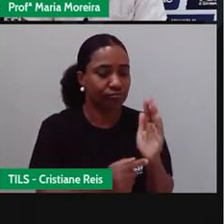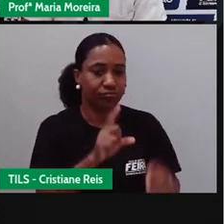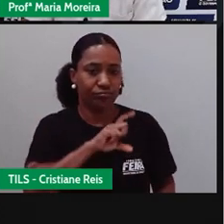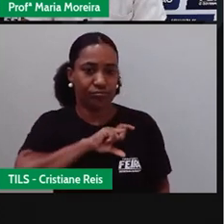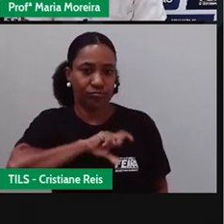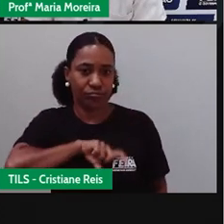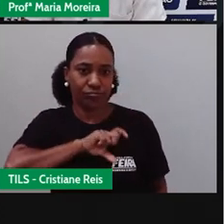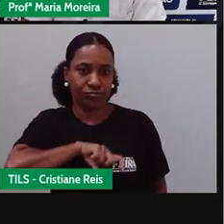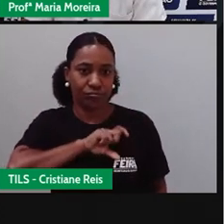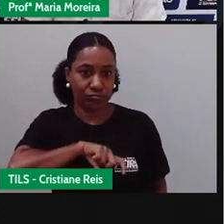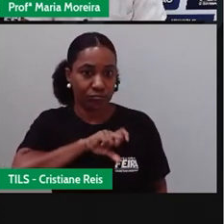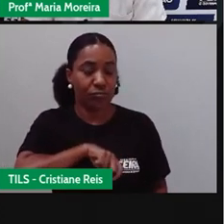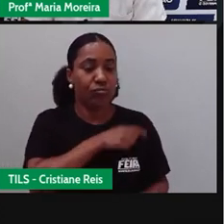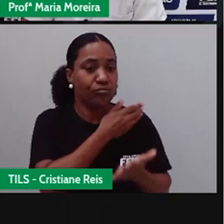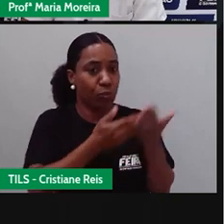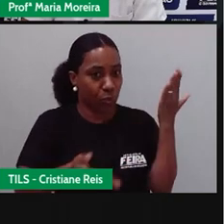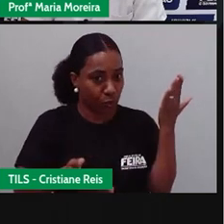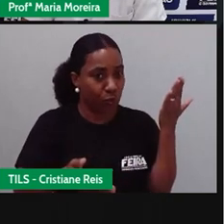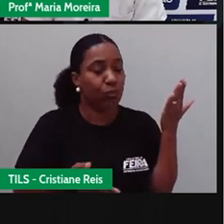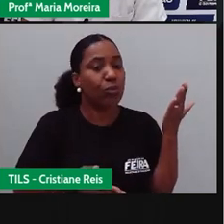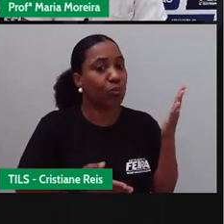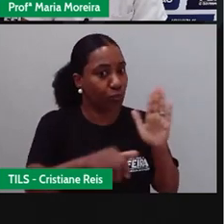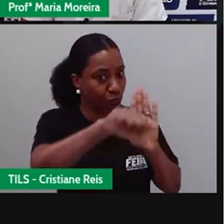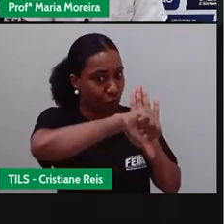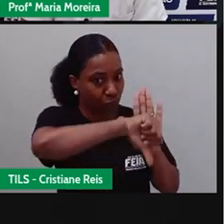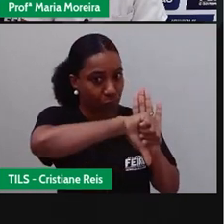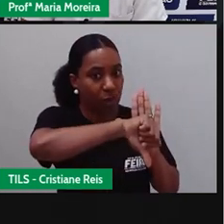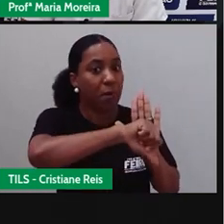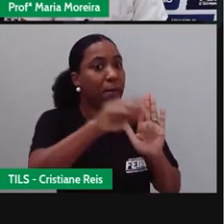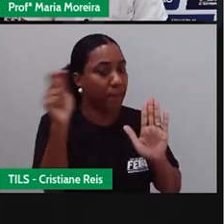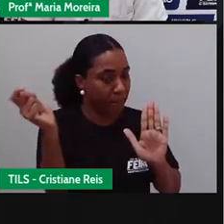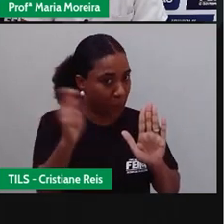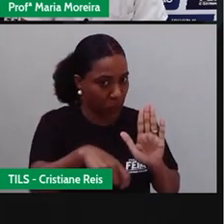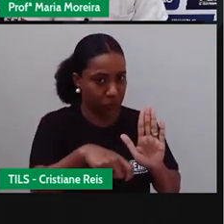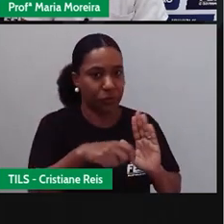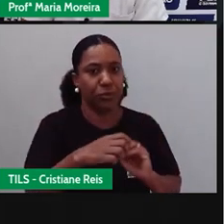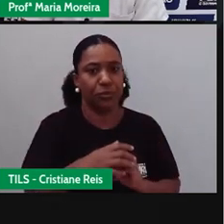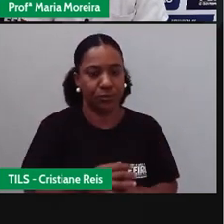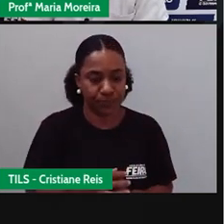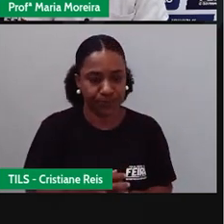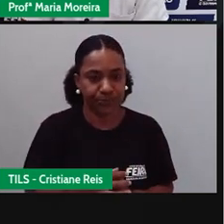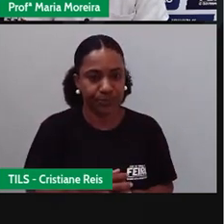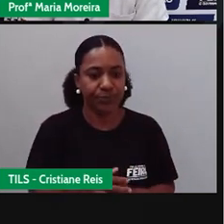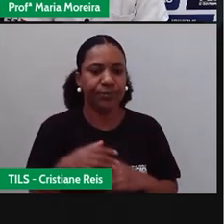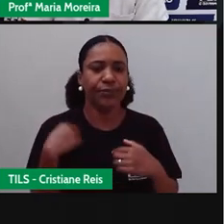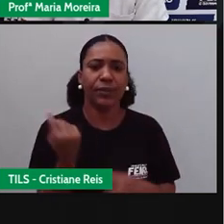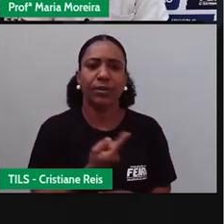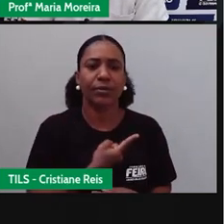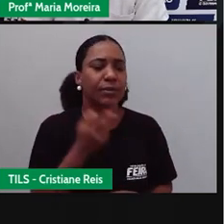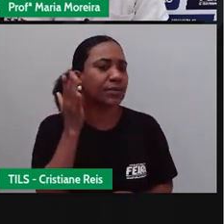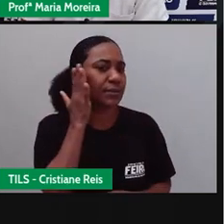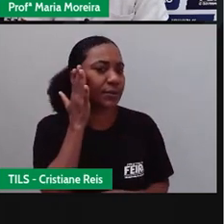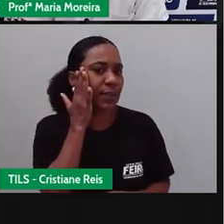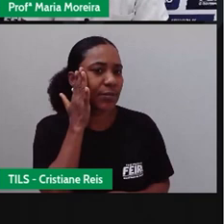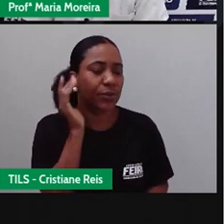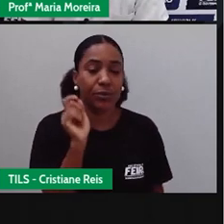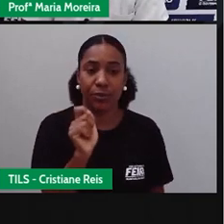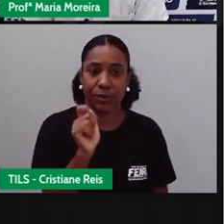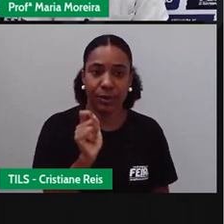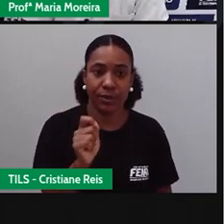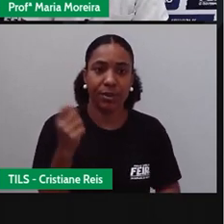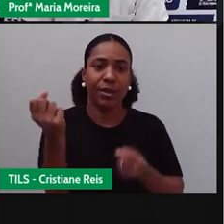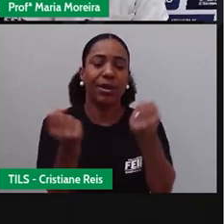infração, acaba perdendo até a carteira de habilitação. Então, o é a gente já sabe aqui? Que a ambulância, ela tem o quê?